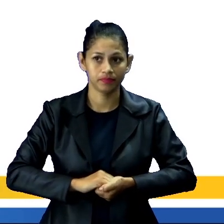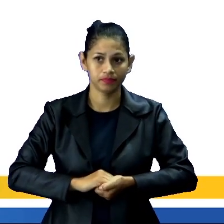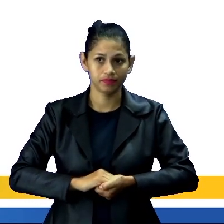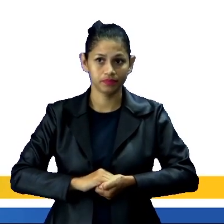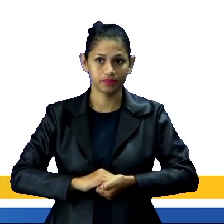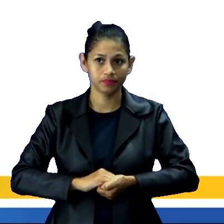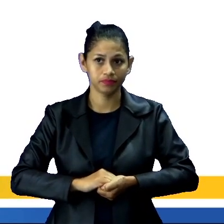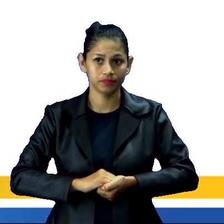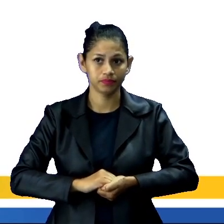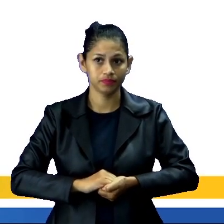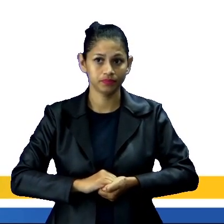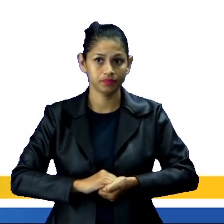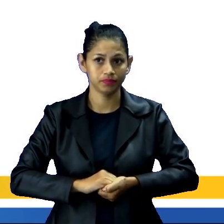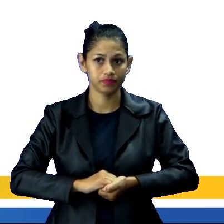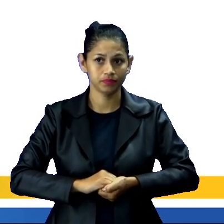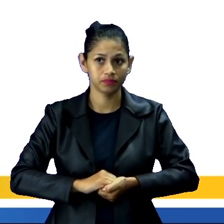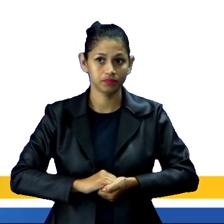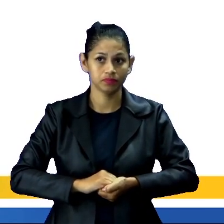acontecer. Tá?